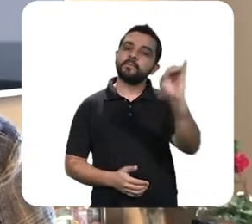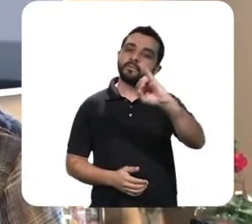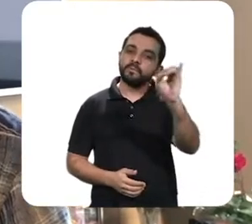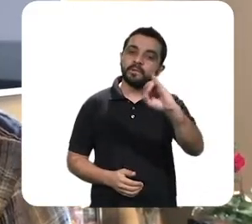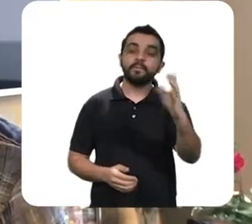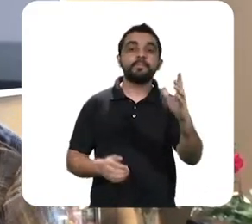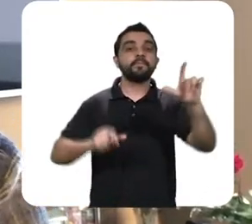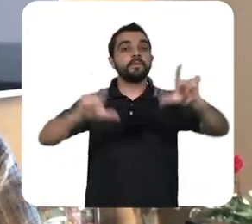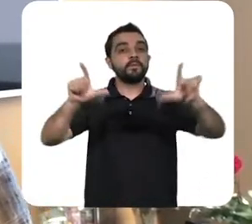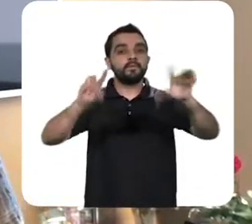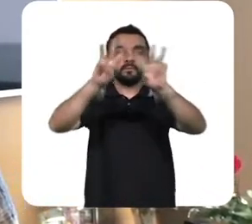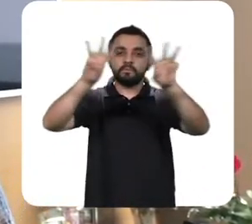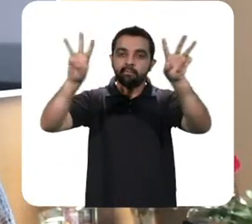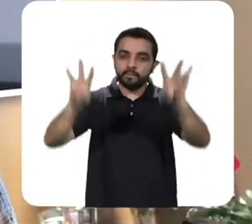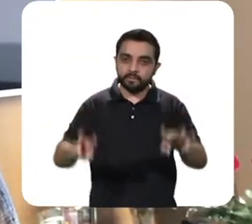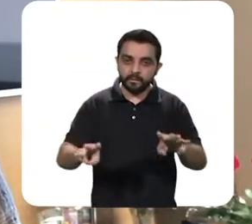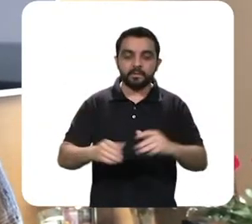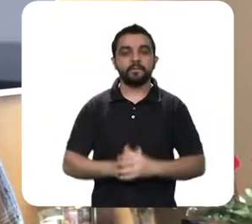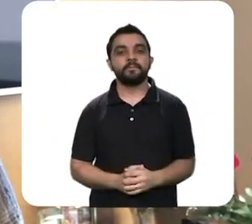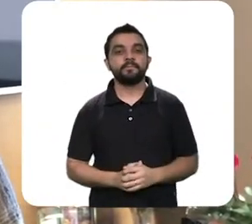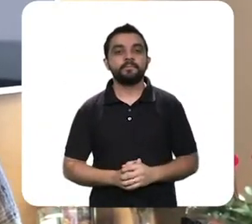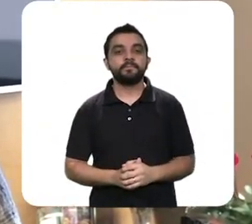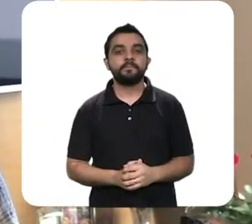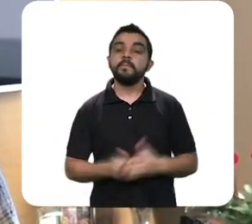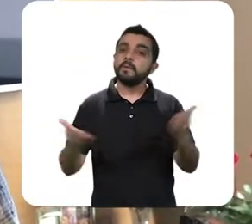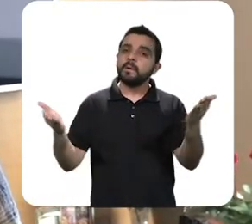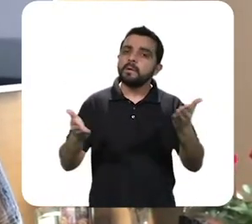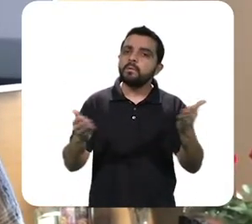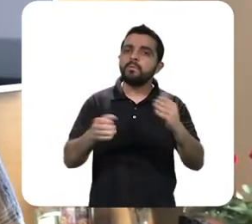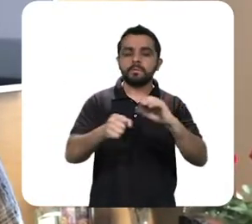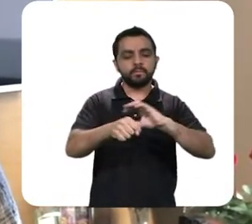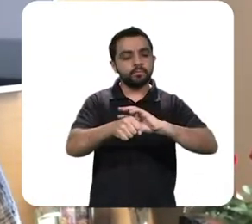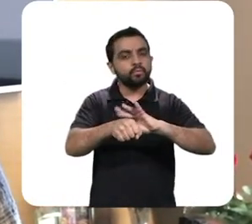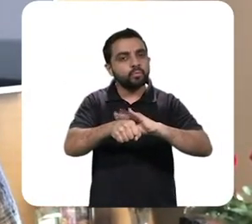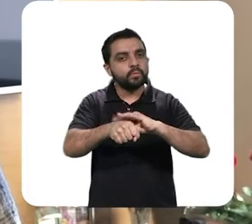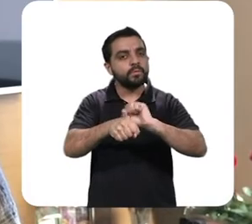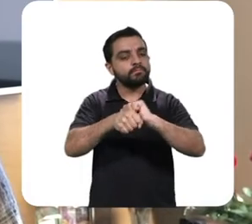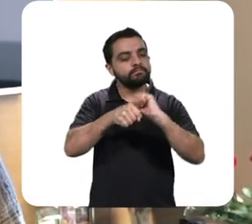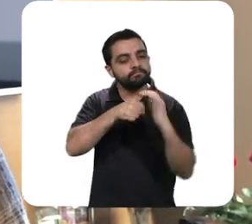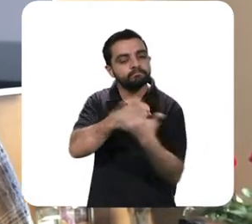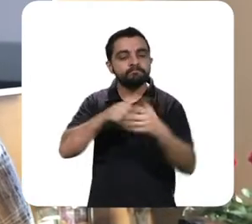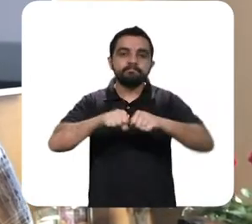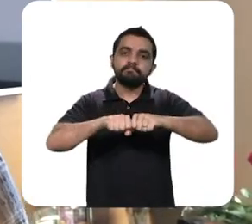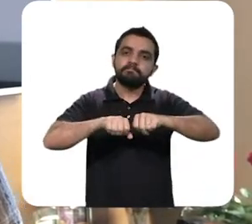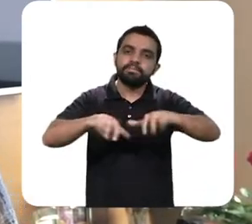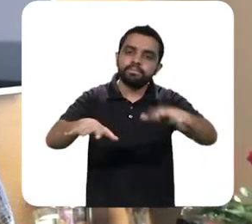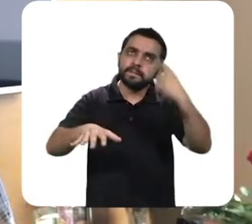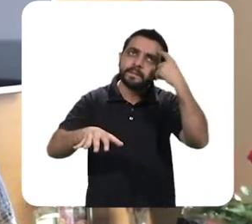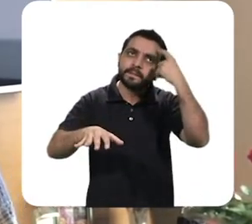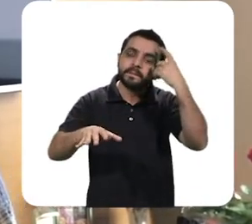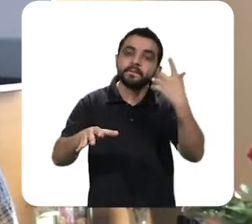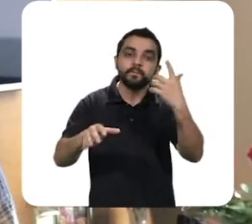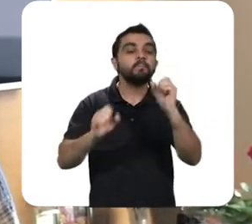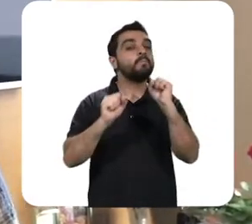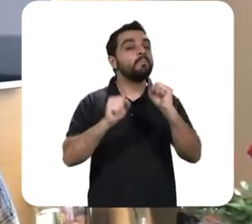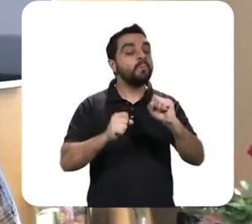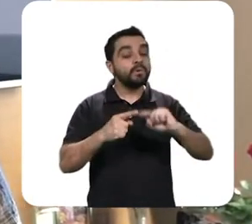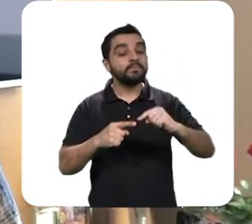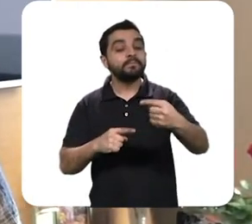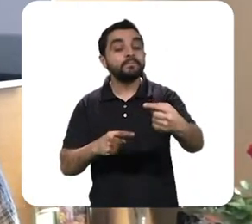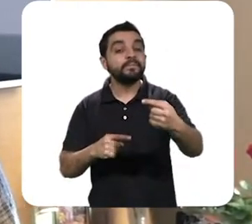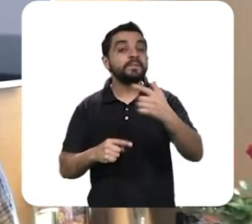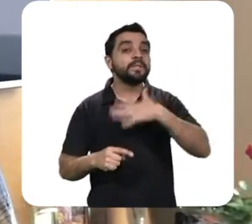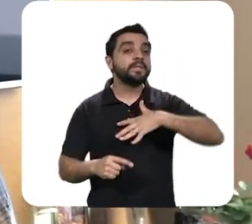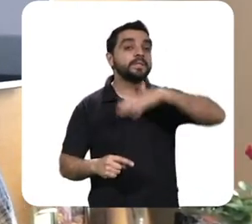Olá, você está na UFPR TV. Em meio à crise gerada pela pandemia do novo coronavírus, muitas questões se colocam